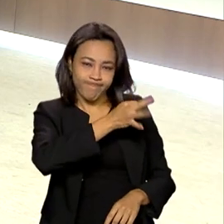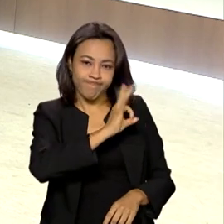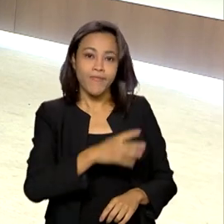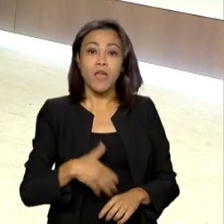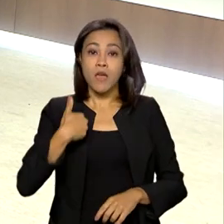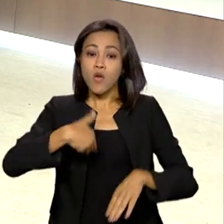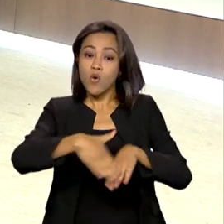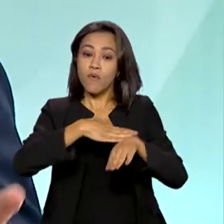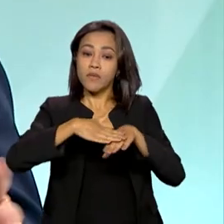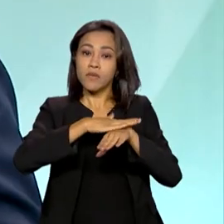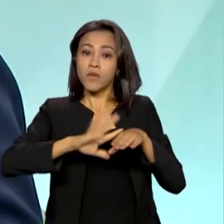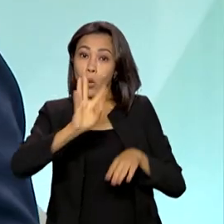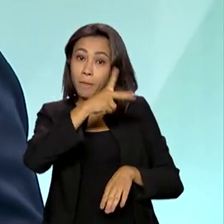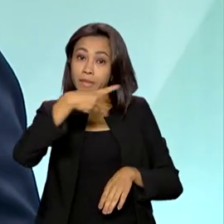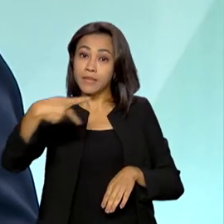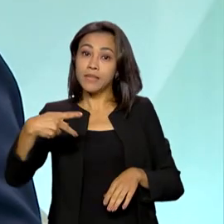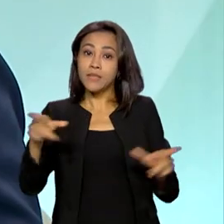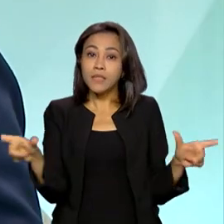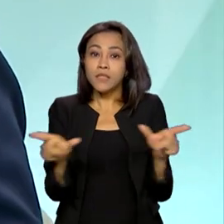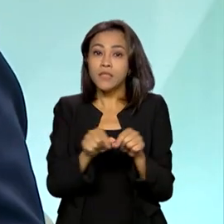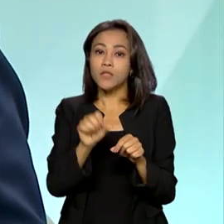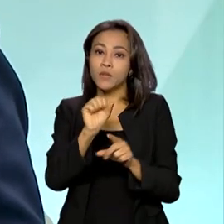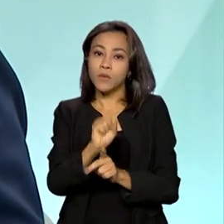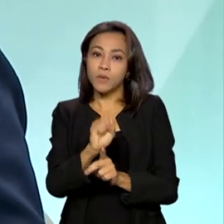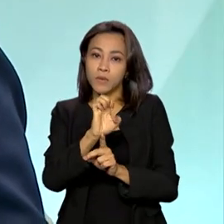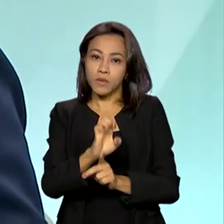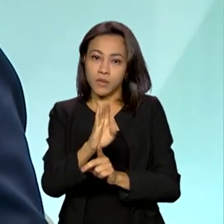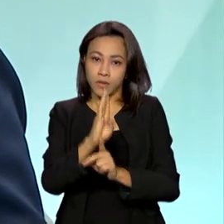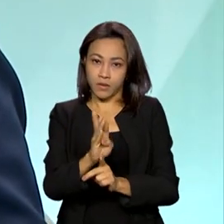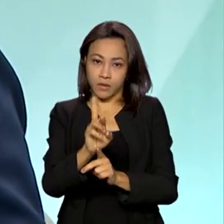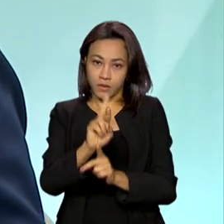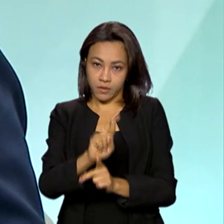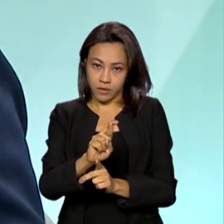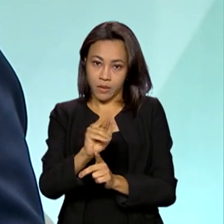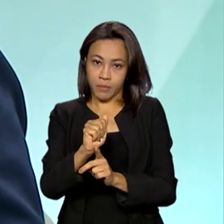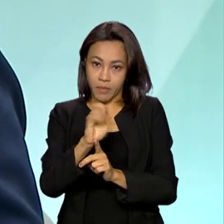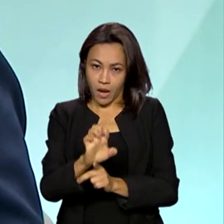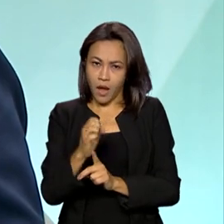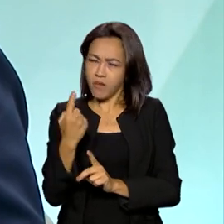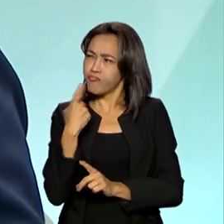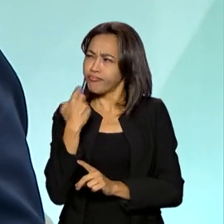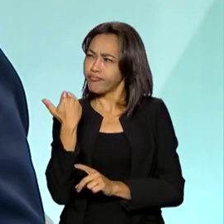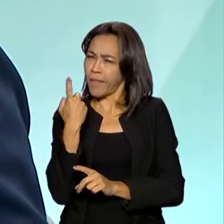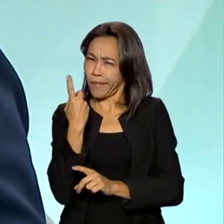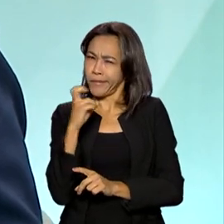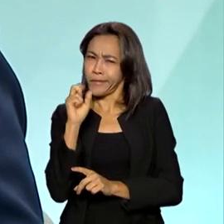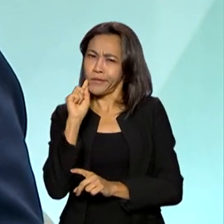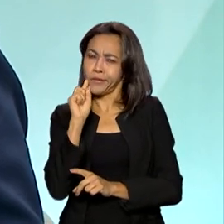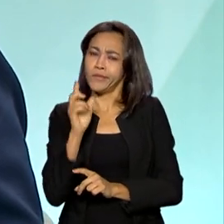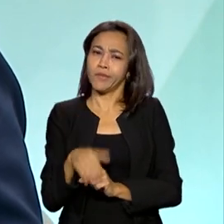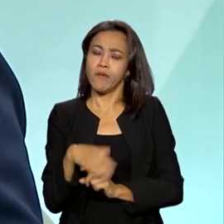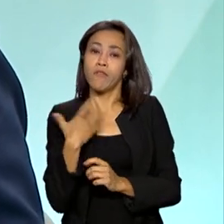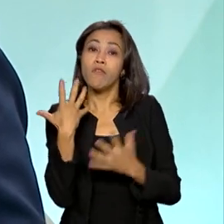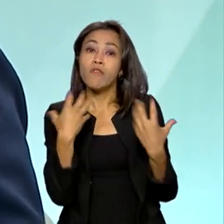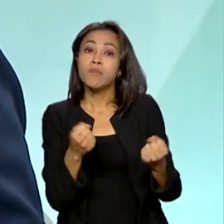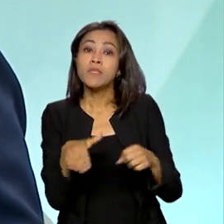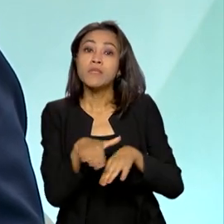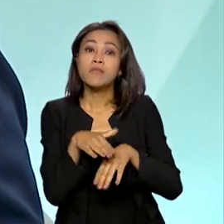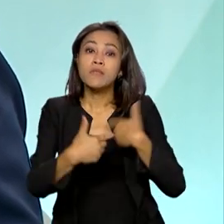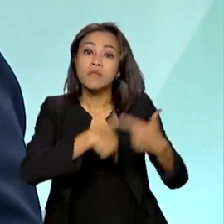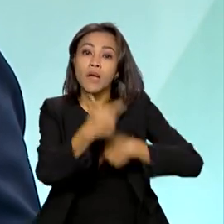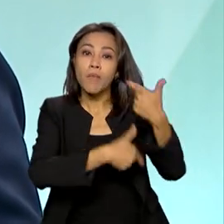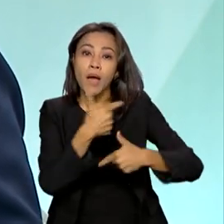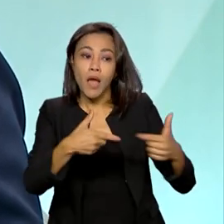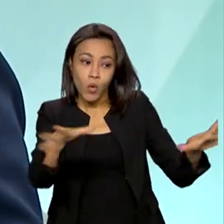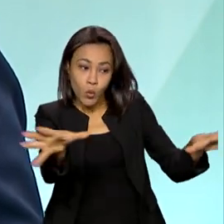com o presidente do SEBRAE há cerca de 15 dias e nós vamos fazer um trabalho com os MEIs agora impressionante. Não só